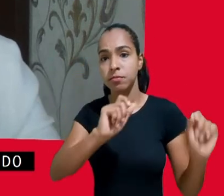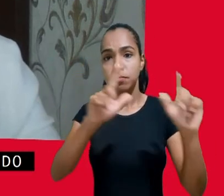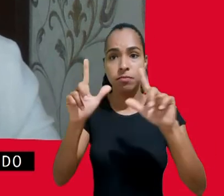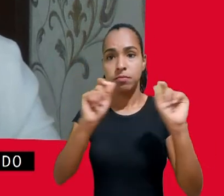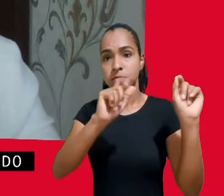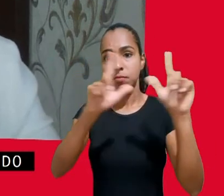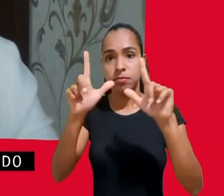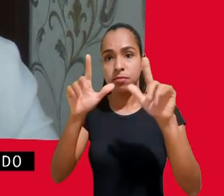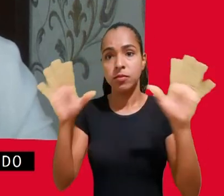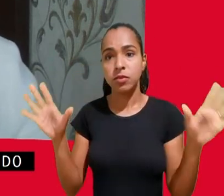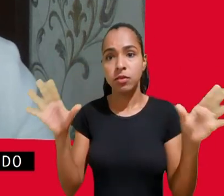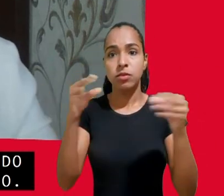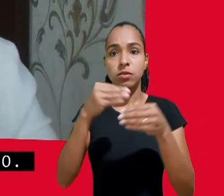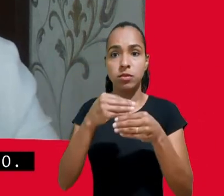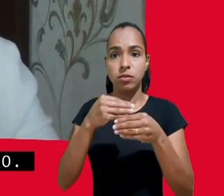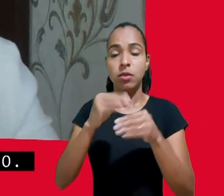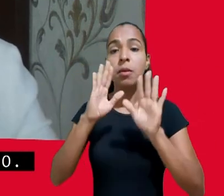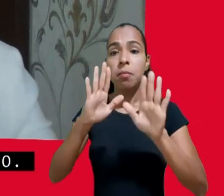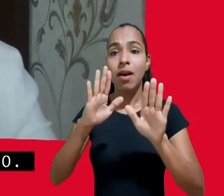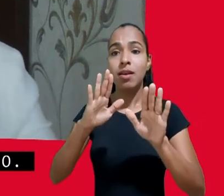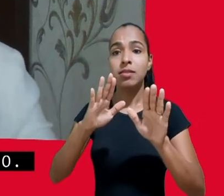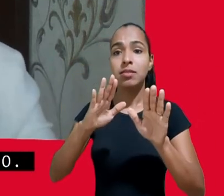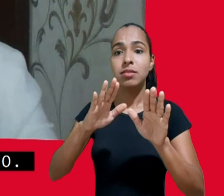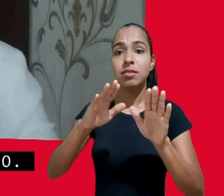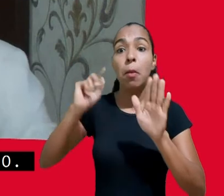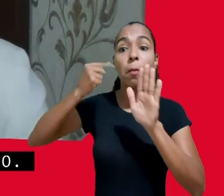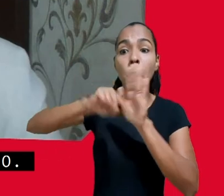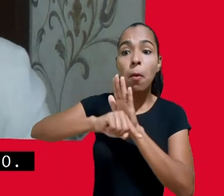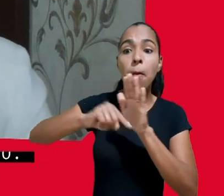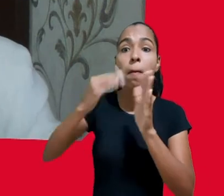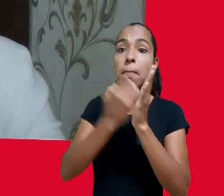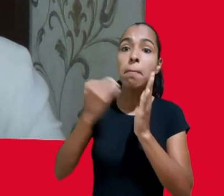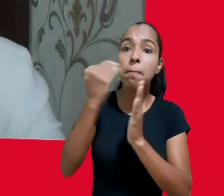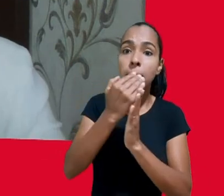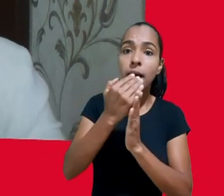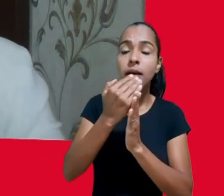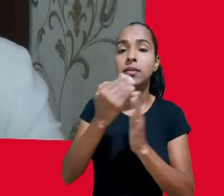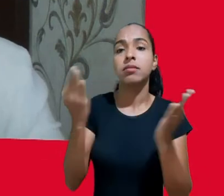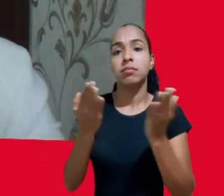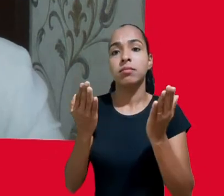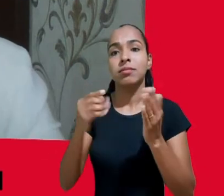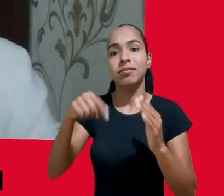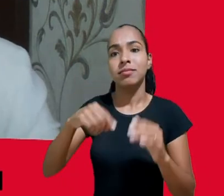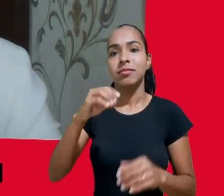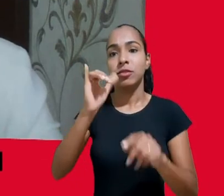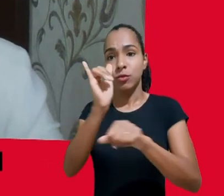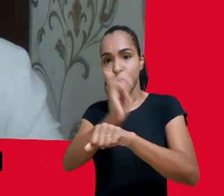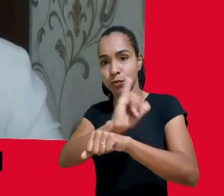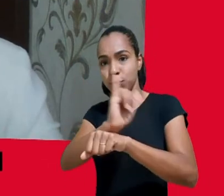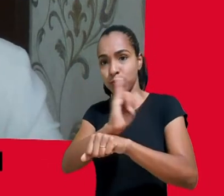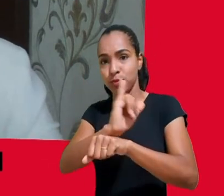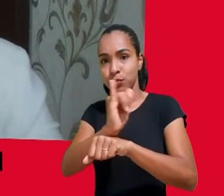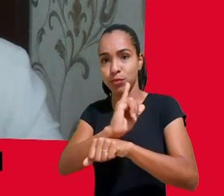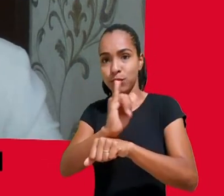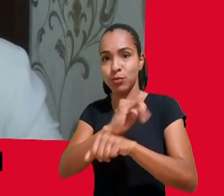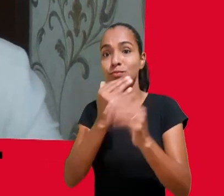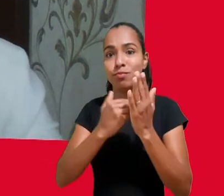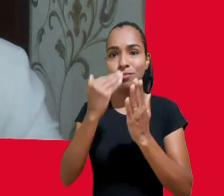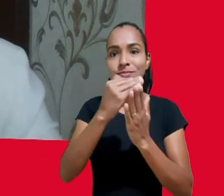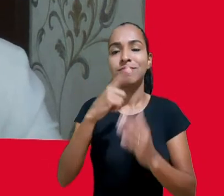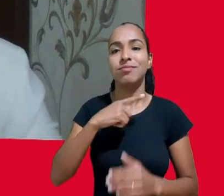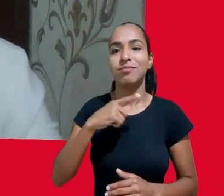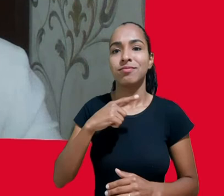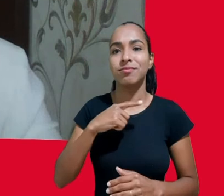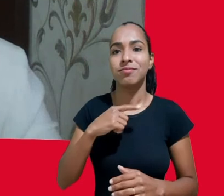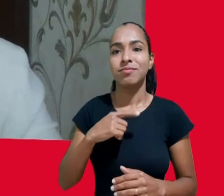mais longa desse vídeo estará disponível em breve aqui no nosso canal no YouTube e todas as pessoas inscritas no fórum receberão por e-mail a versão